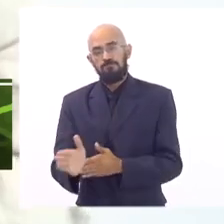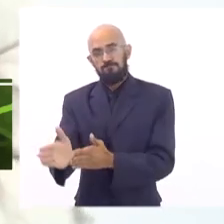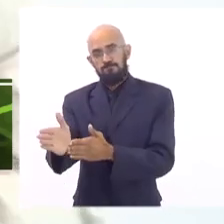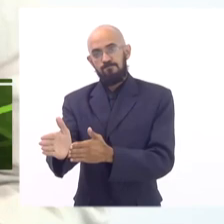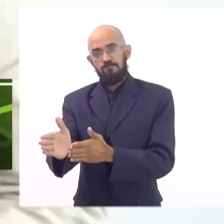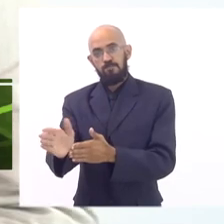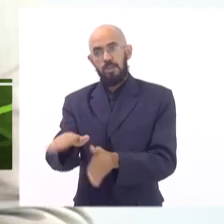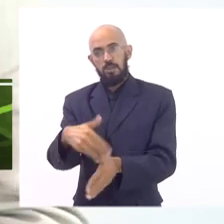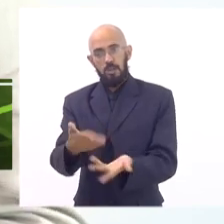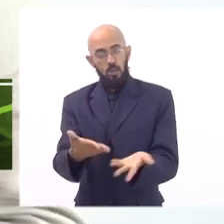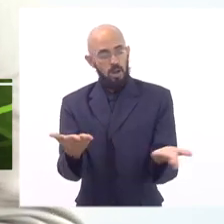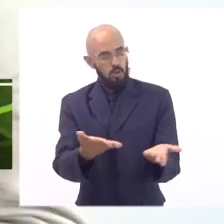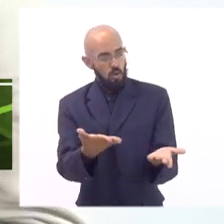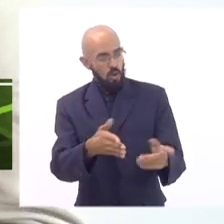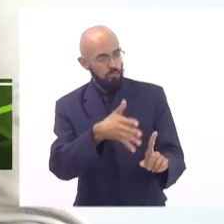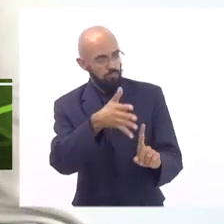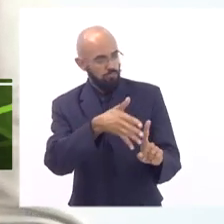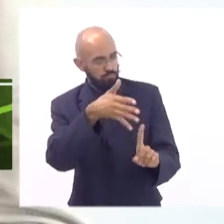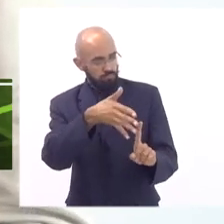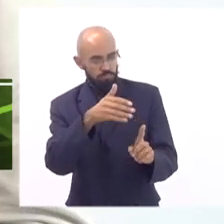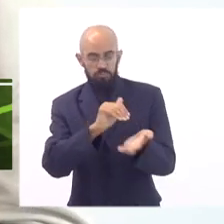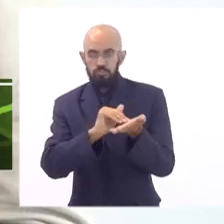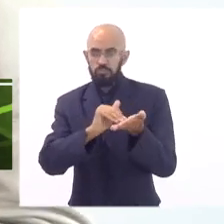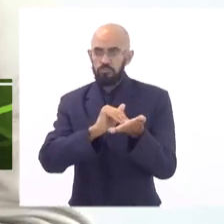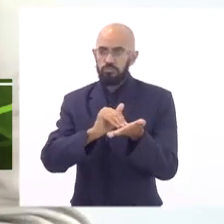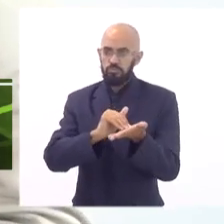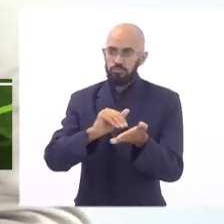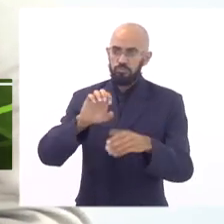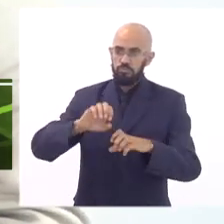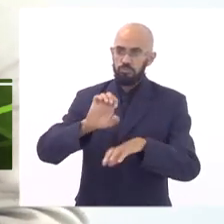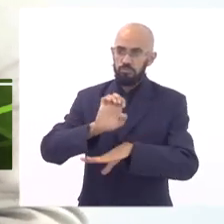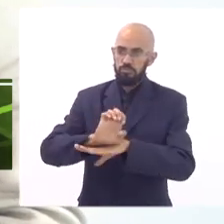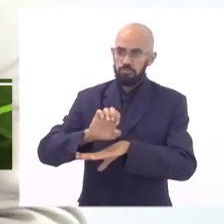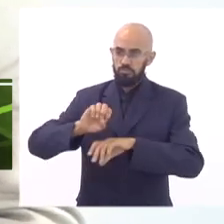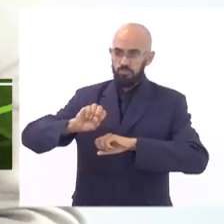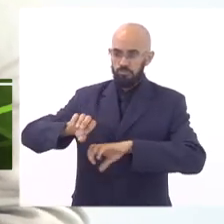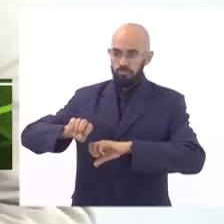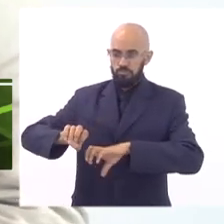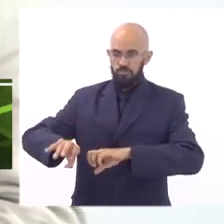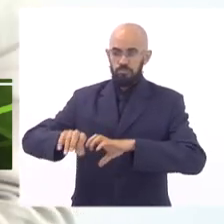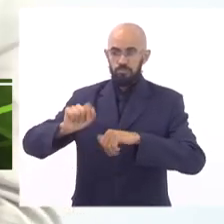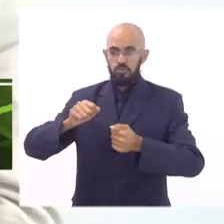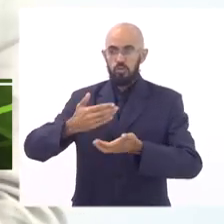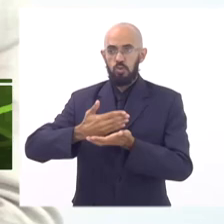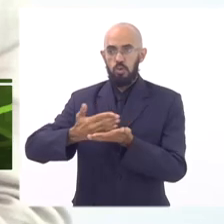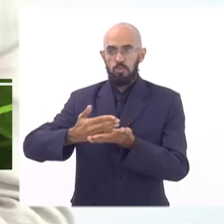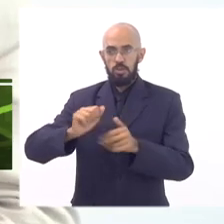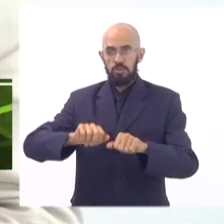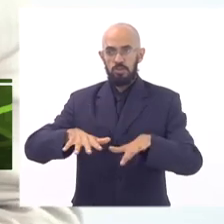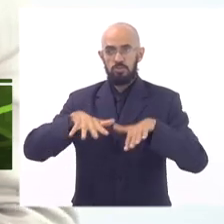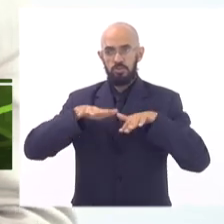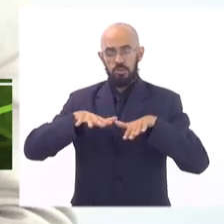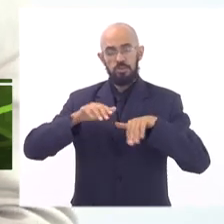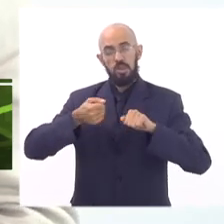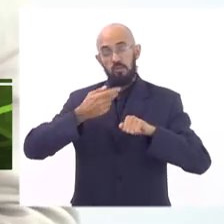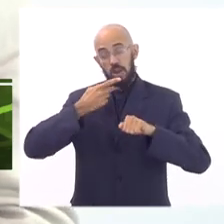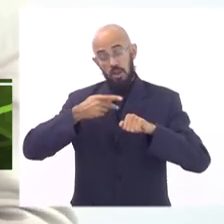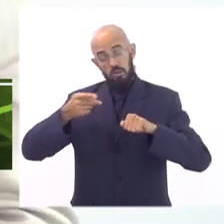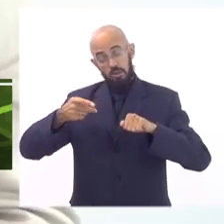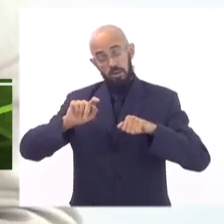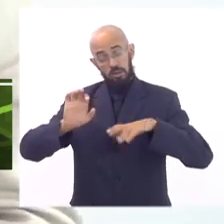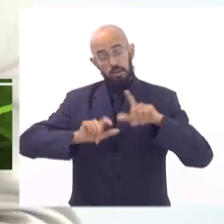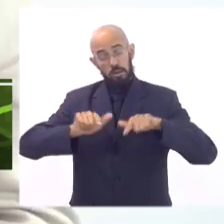repasso aí a palavra pra Secretaria de Estado de Educação que já no início da nossa audiência antecipou que está trabalhando sobre essas